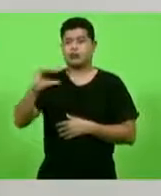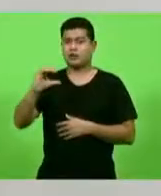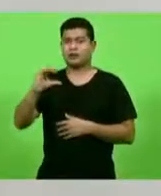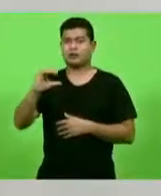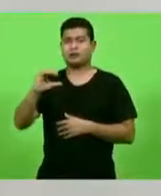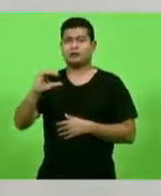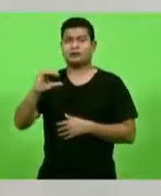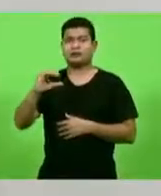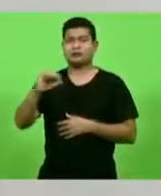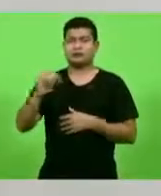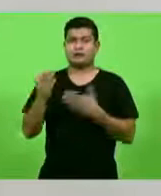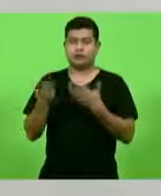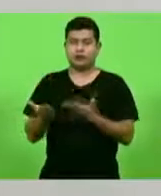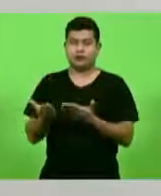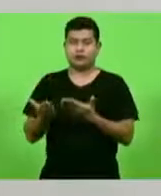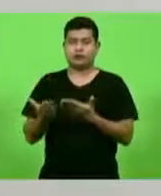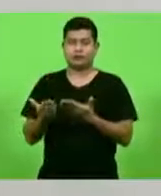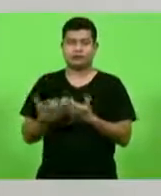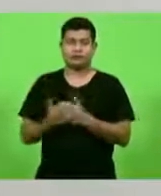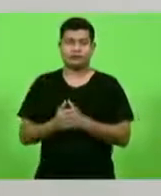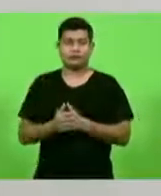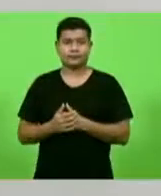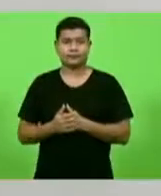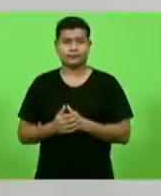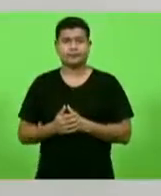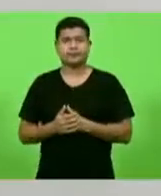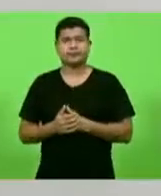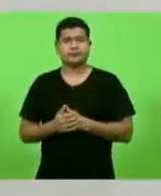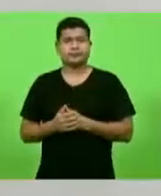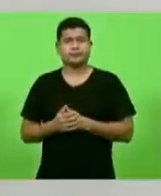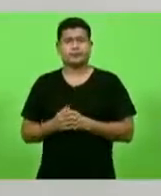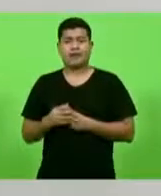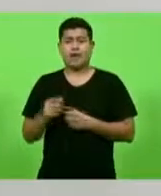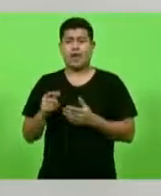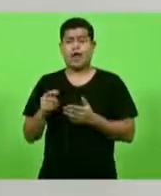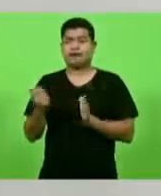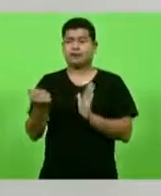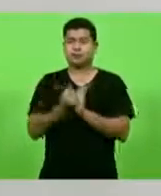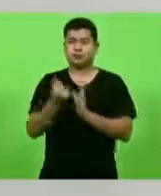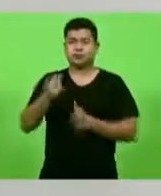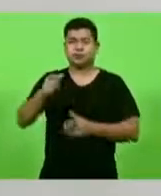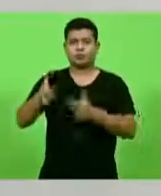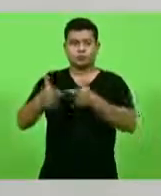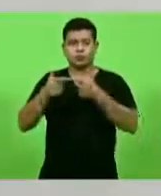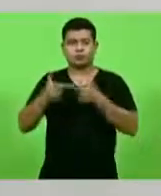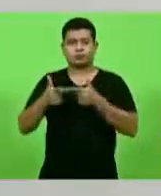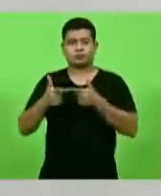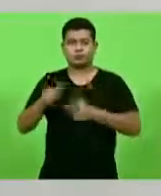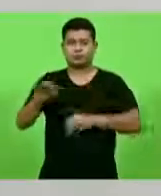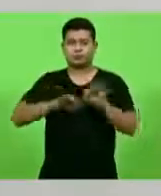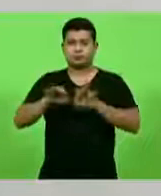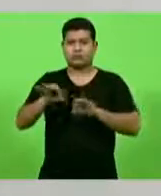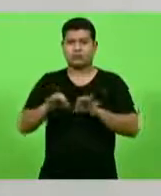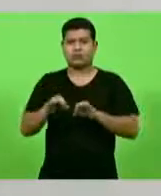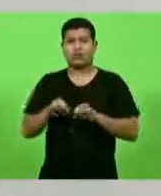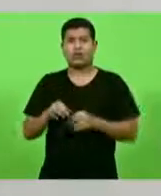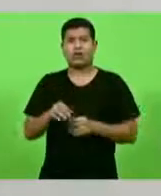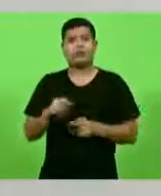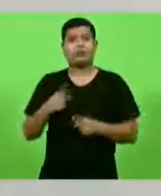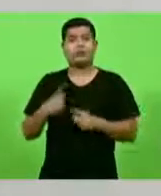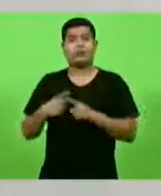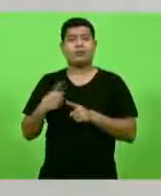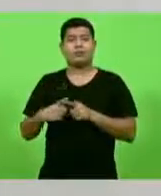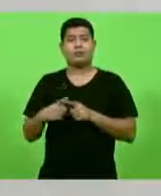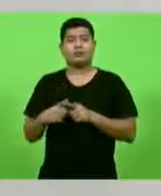portos aqui é a ANTAC. E credenciamento eles podem fazer. só que não é credenciamento porque credenciamento